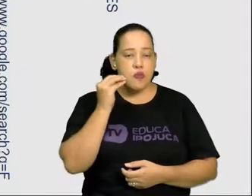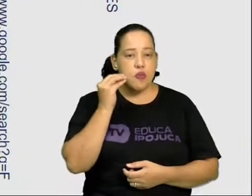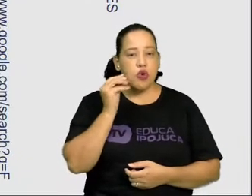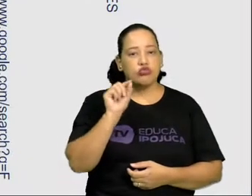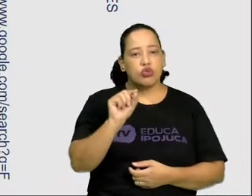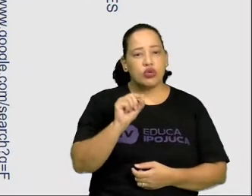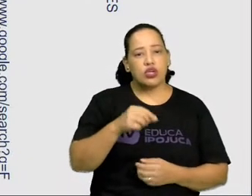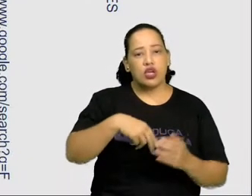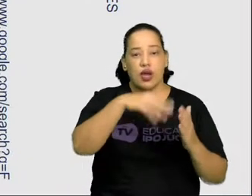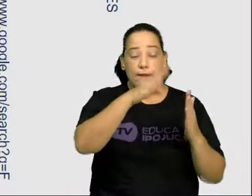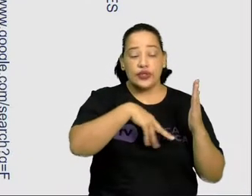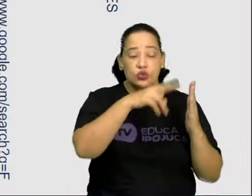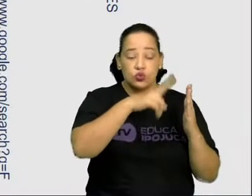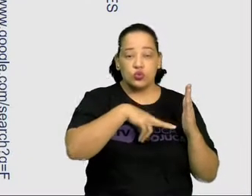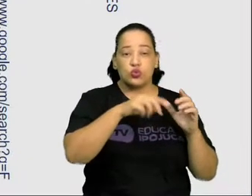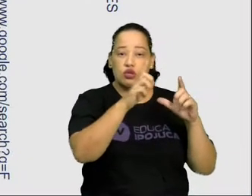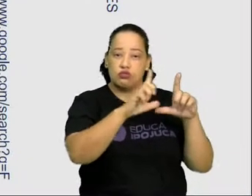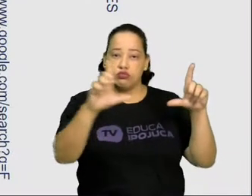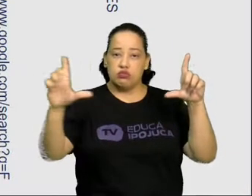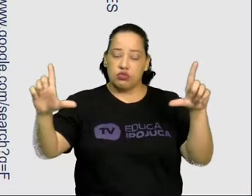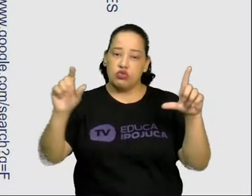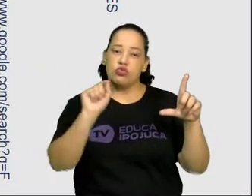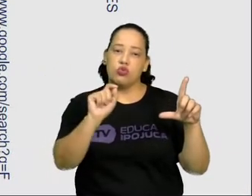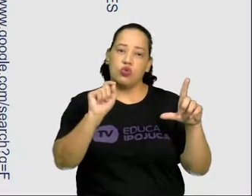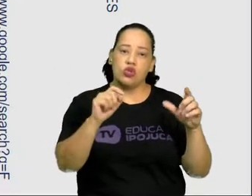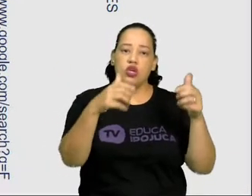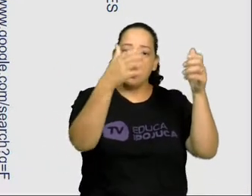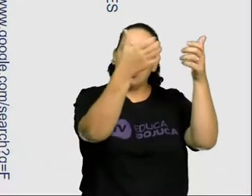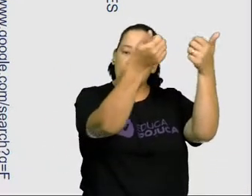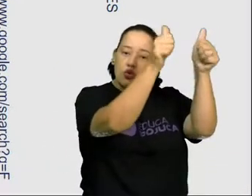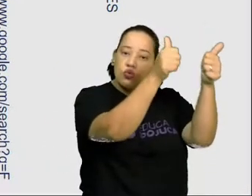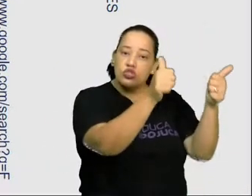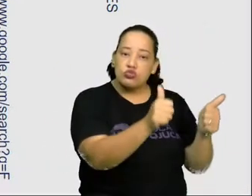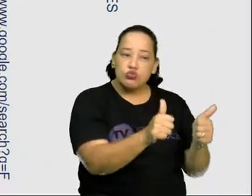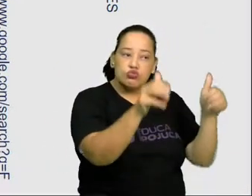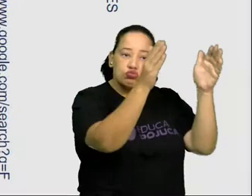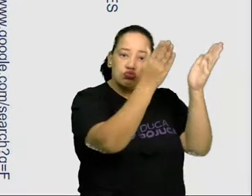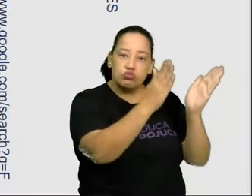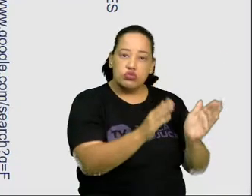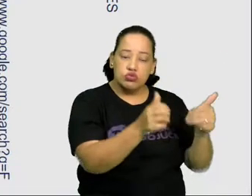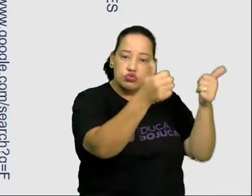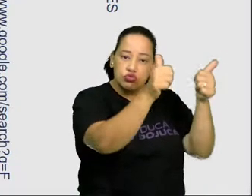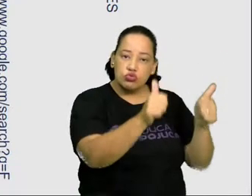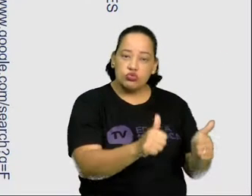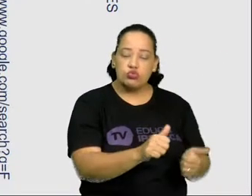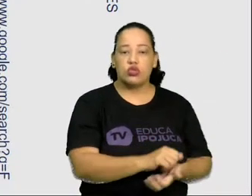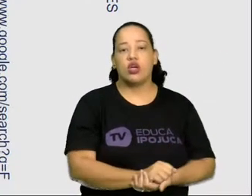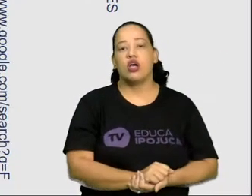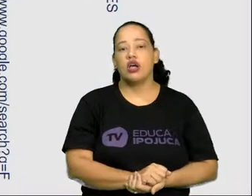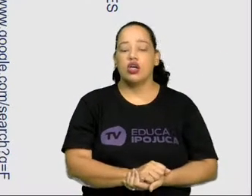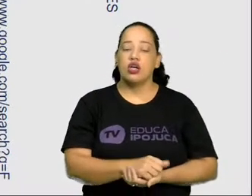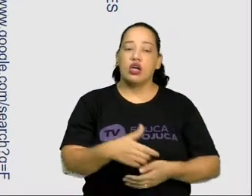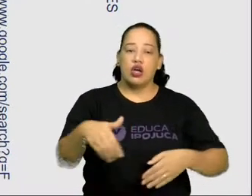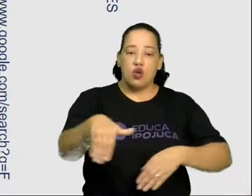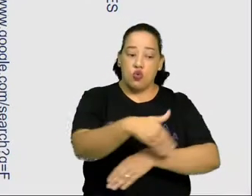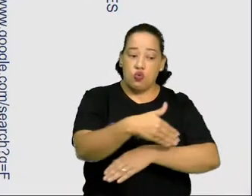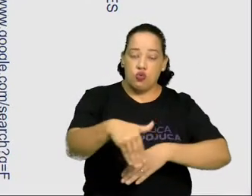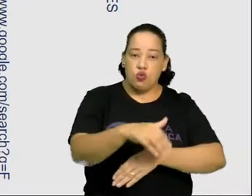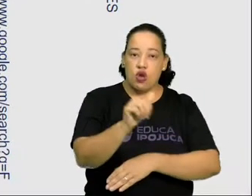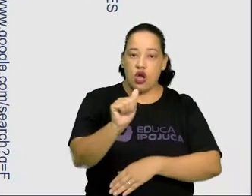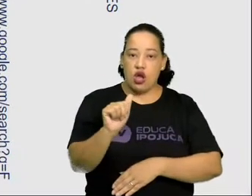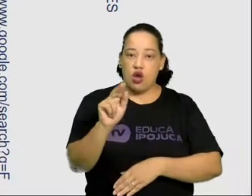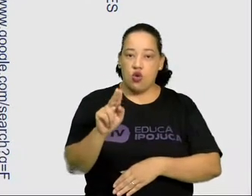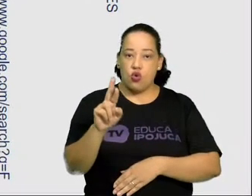daqui de Pernambuco, uma escultura de Capiba, que fica na Rua da Aurora e